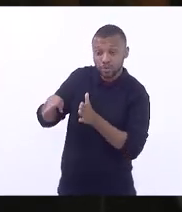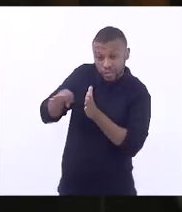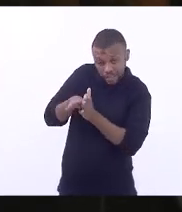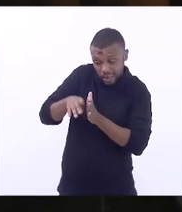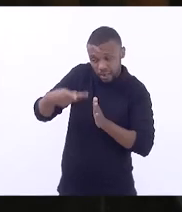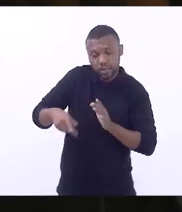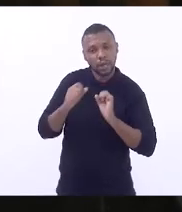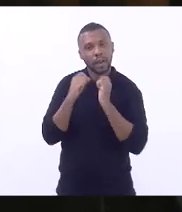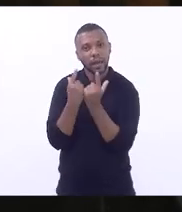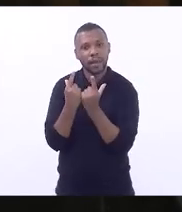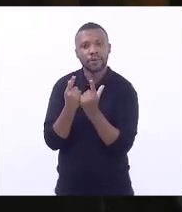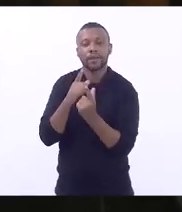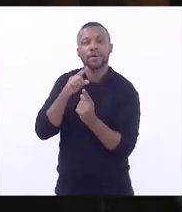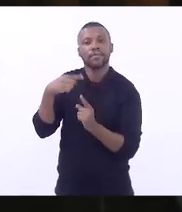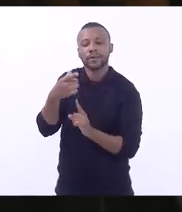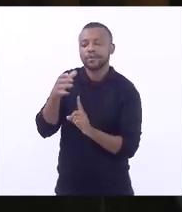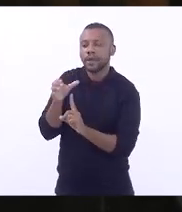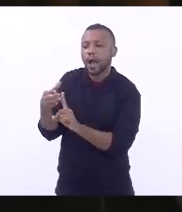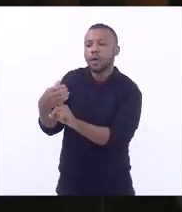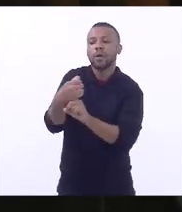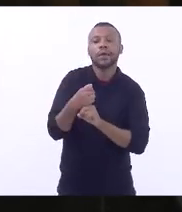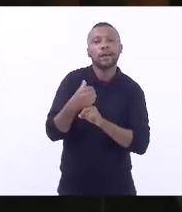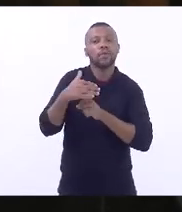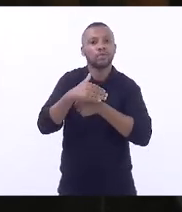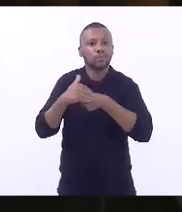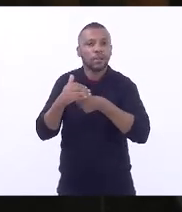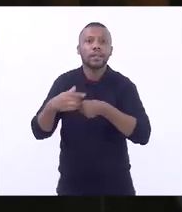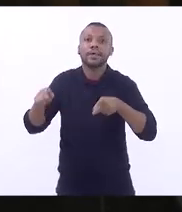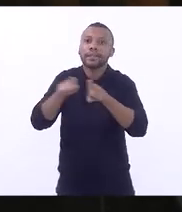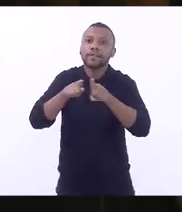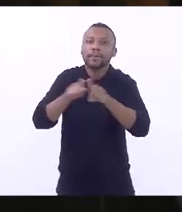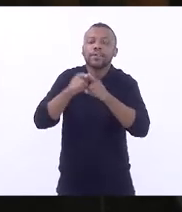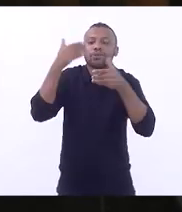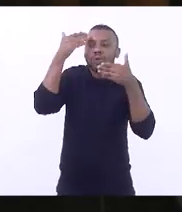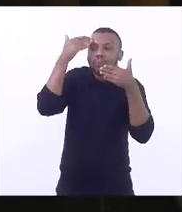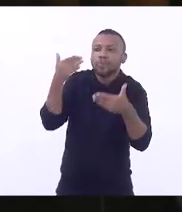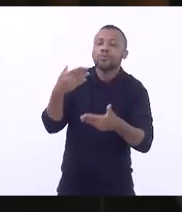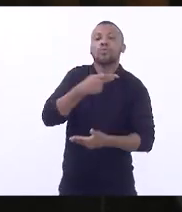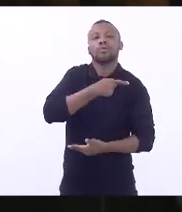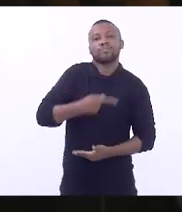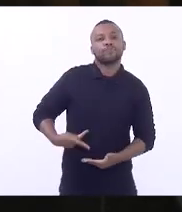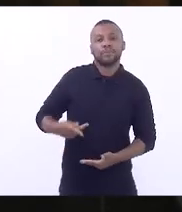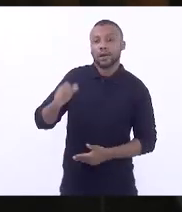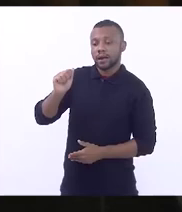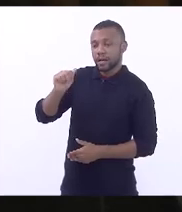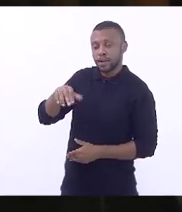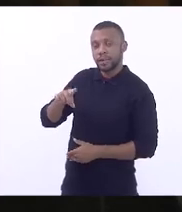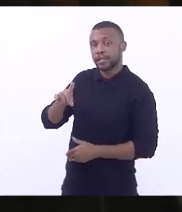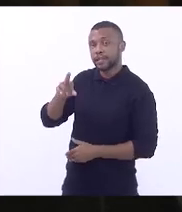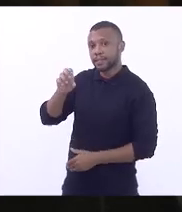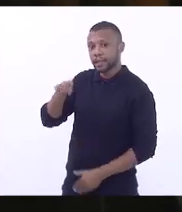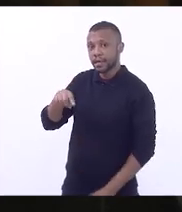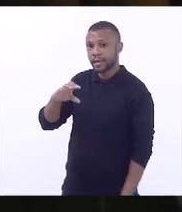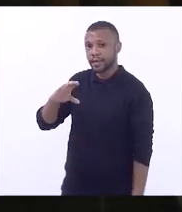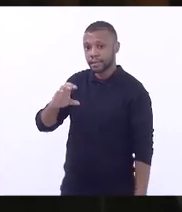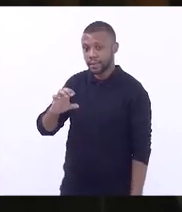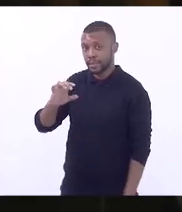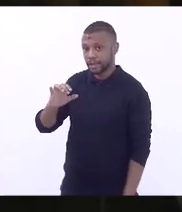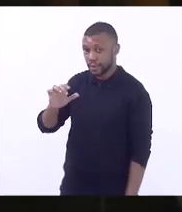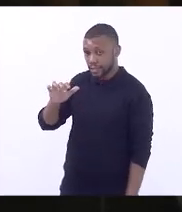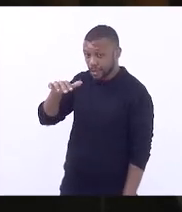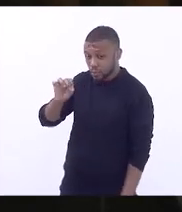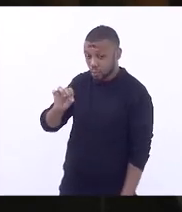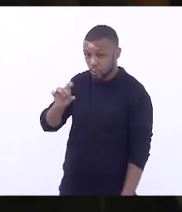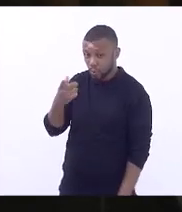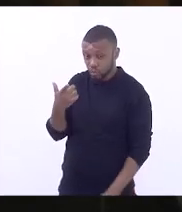carinho. Muito obrigado e agradecimento também ao nosso presidente, André Siciliano, que, na minha chegada aqui, colocou um tapete vermelho para